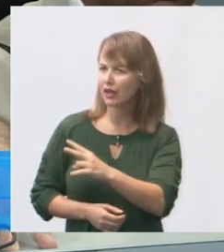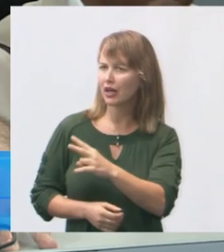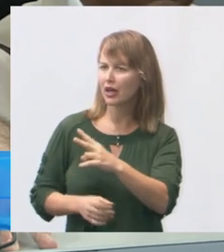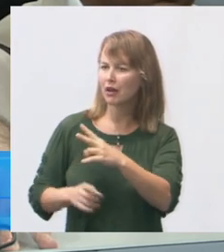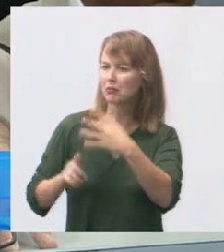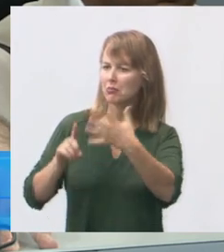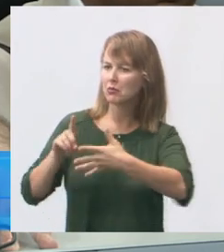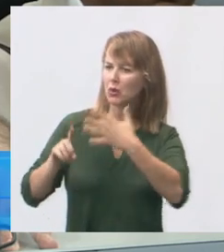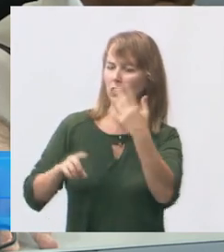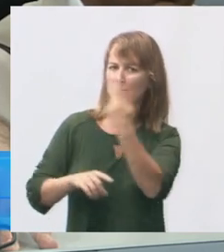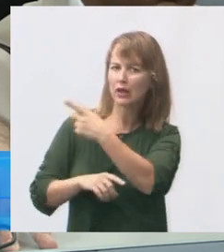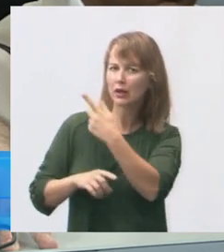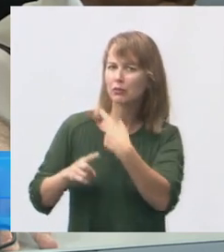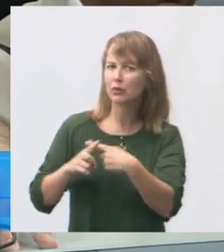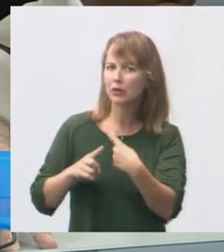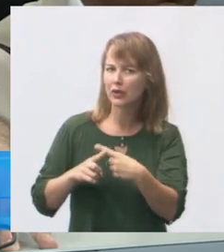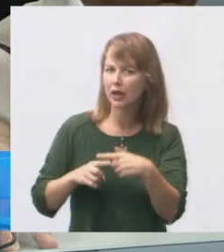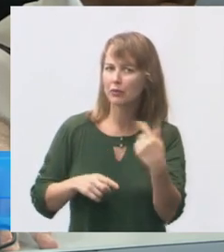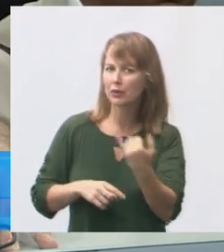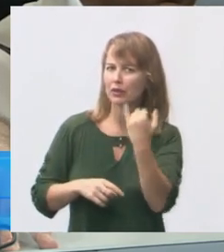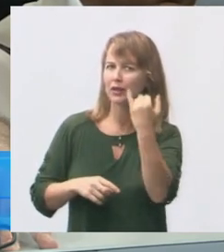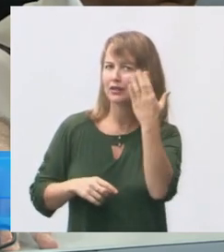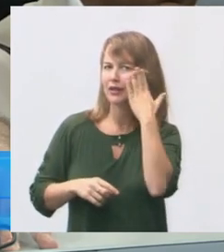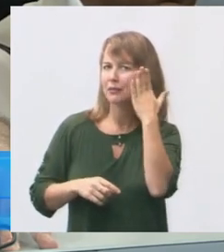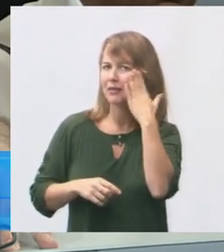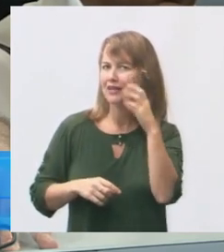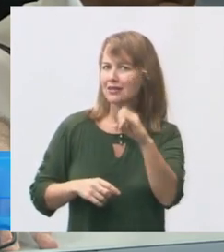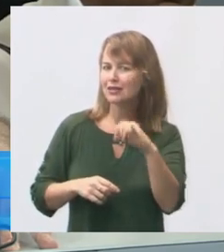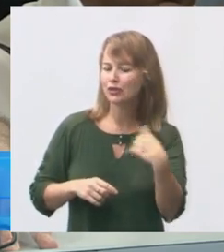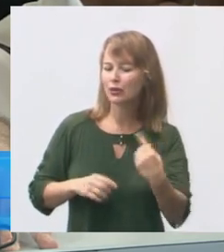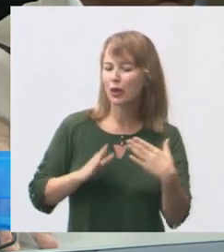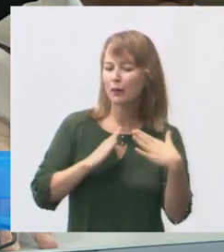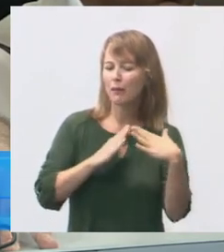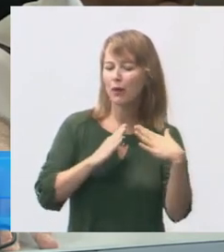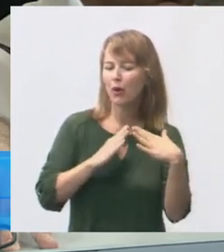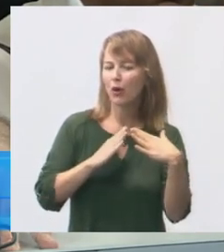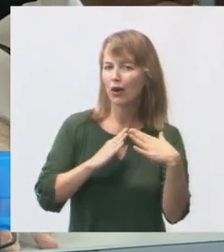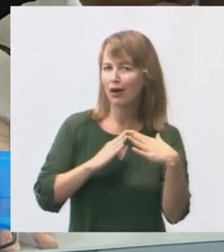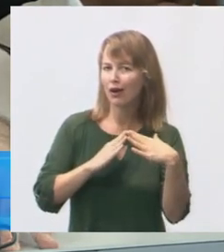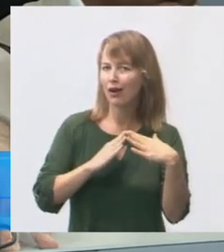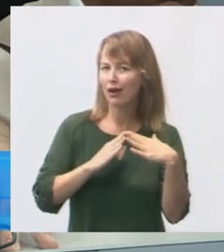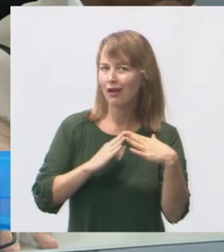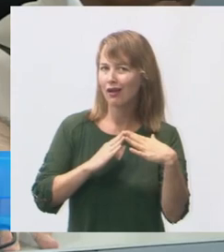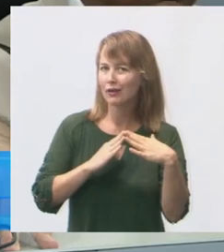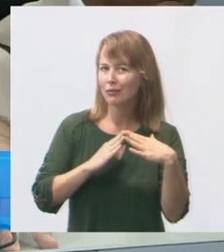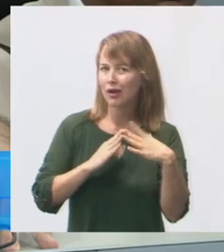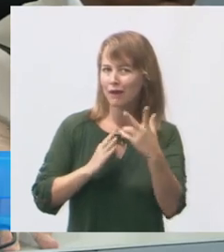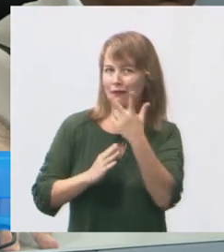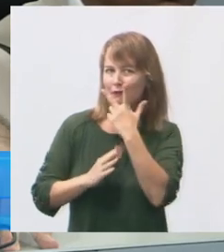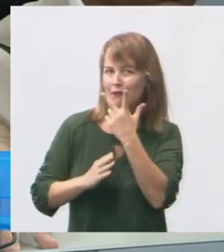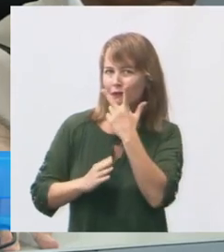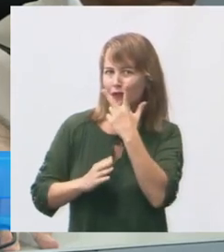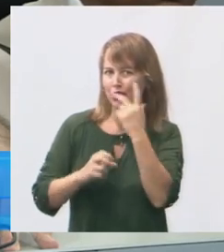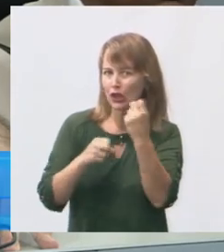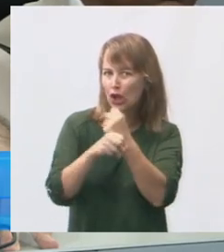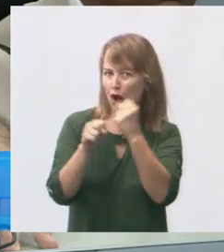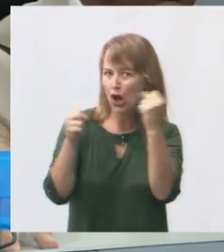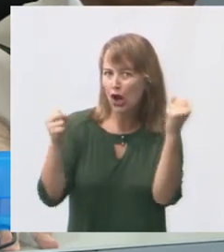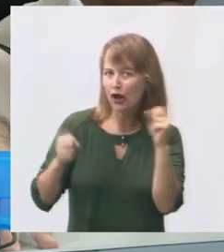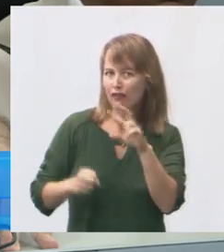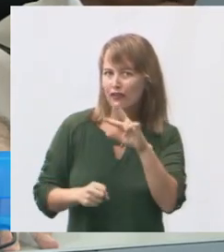e aí é importante queria cumprimentar as lideranças femininas ali a Neia de Nova Palestina Claudinha de Santos Dumont